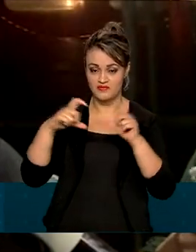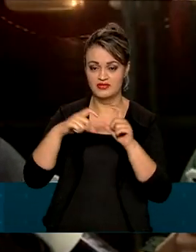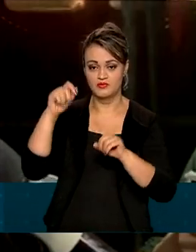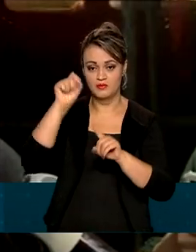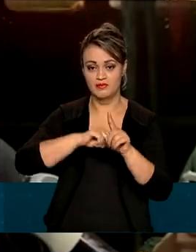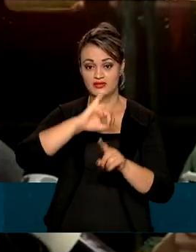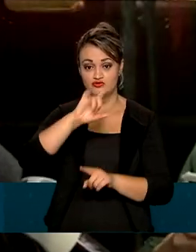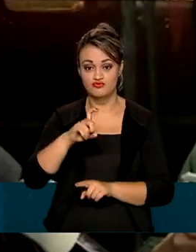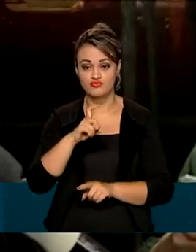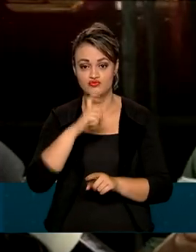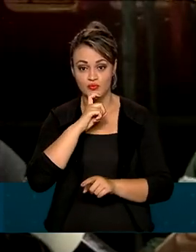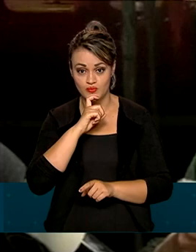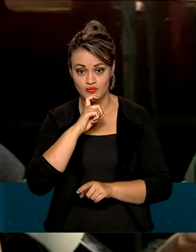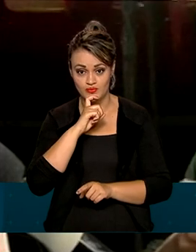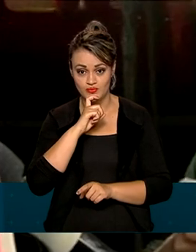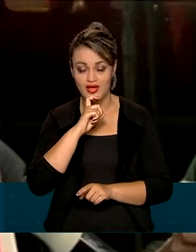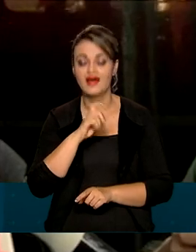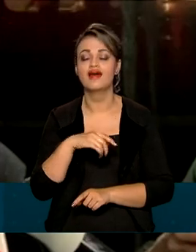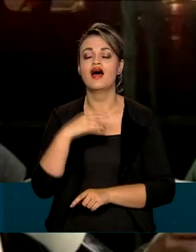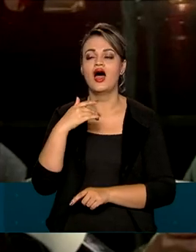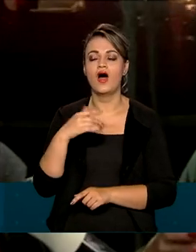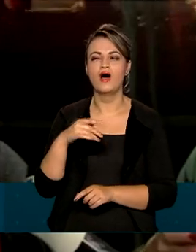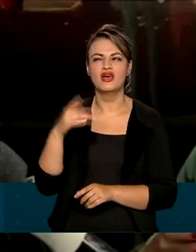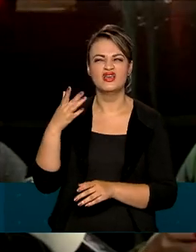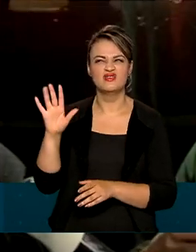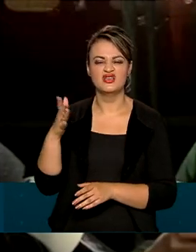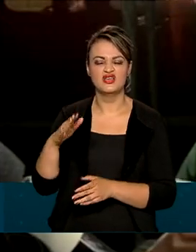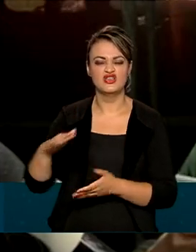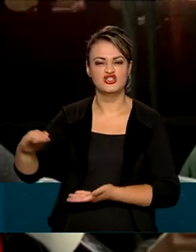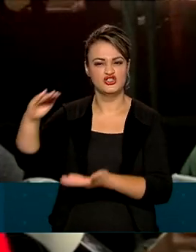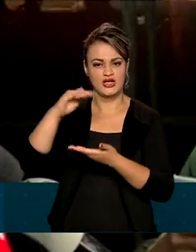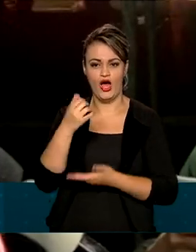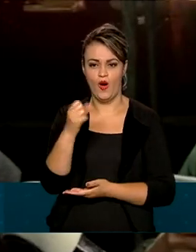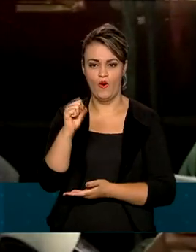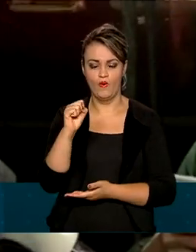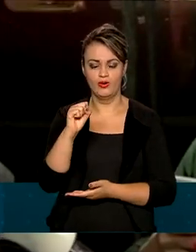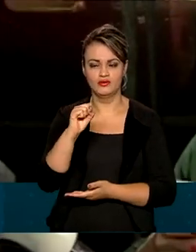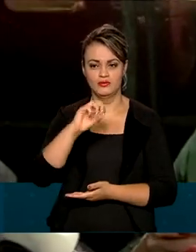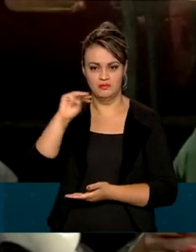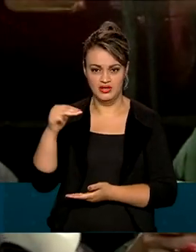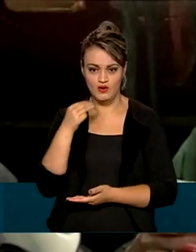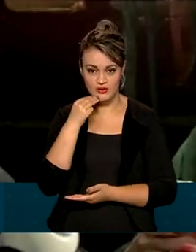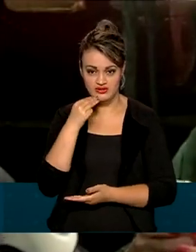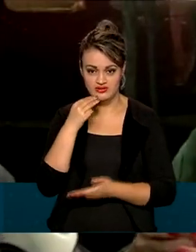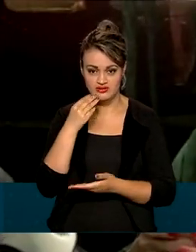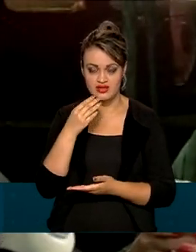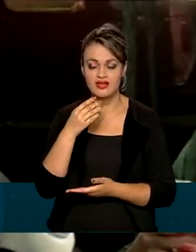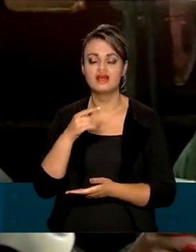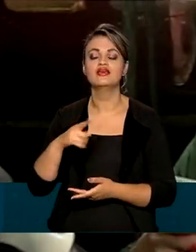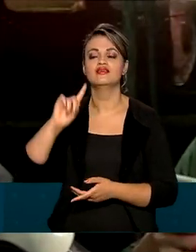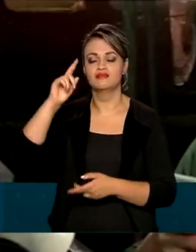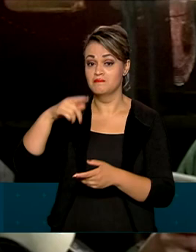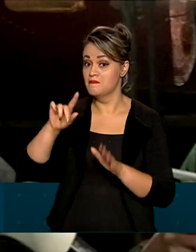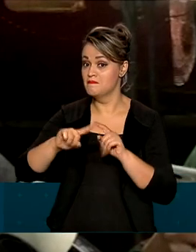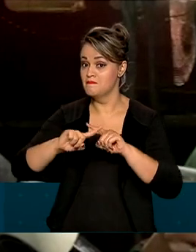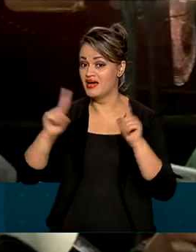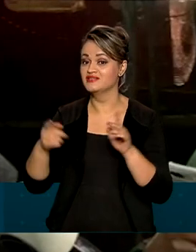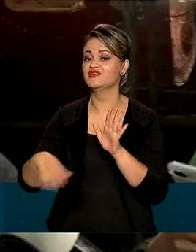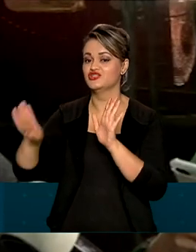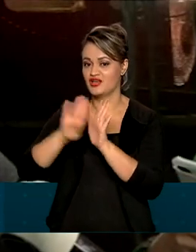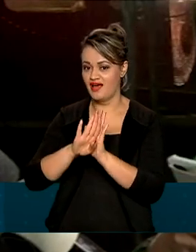o mês de julho. Então, receberíamos 8 milhões de doses no mês de julho e vamos receber 15 milhões